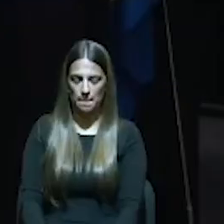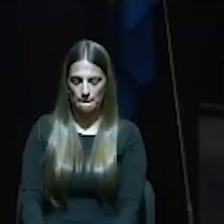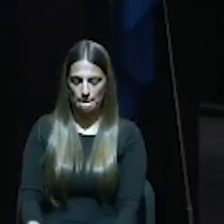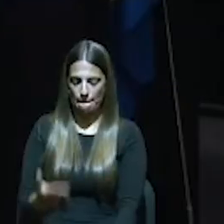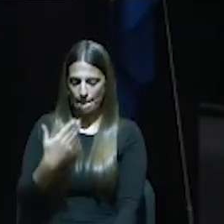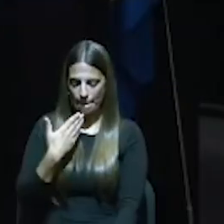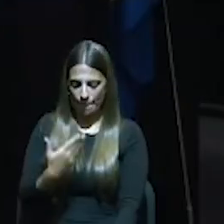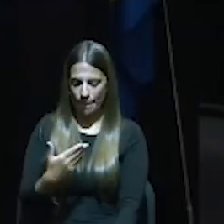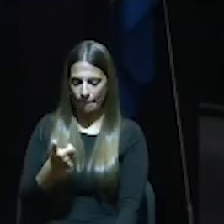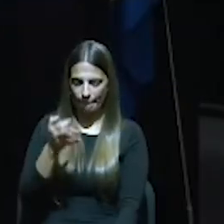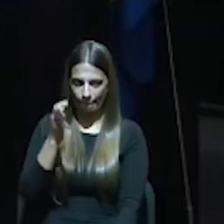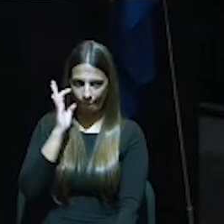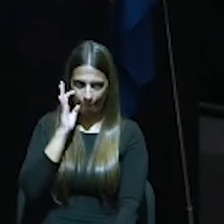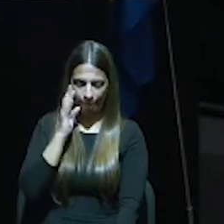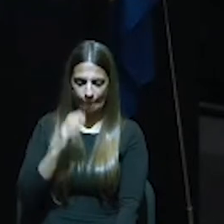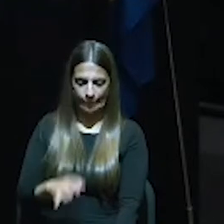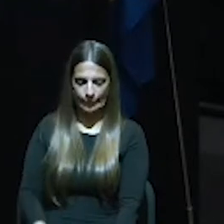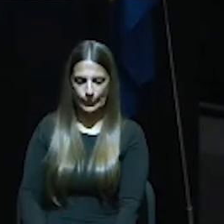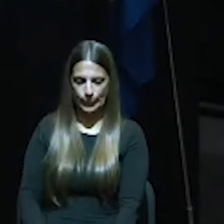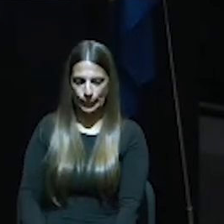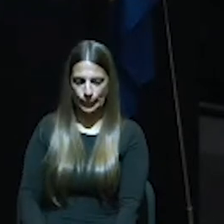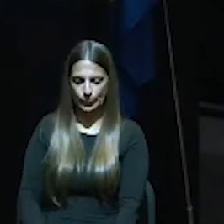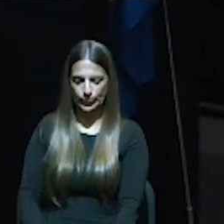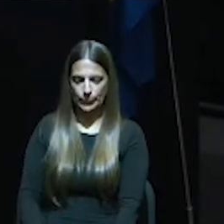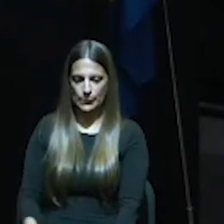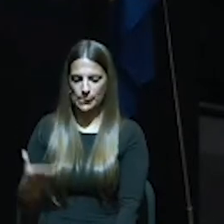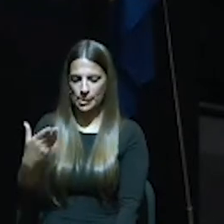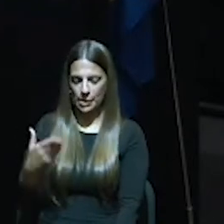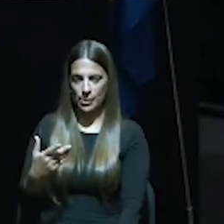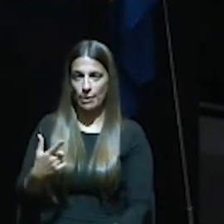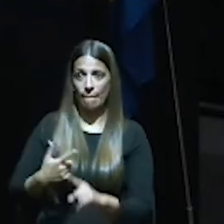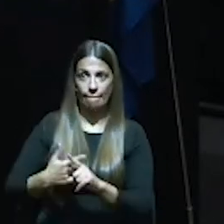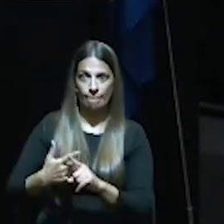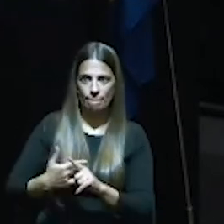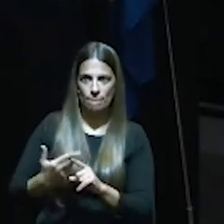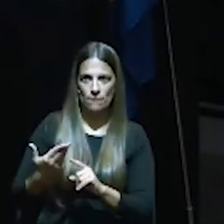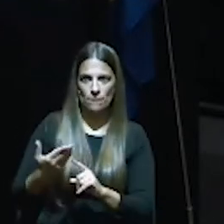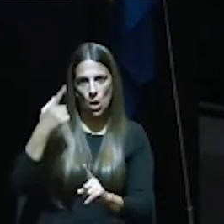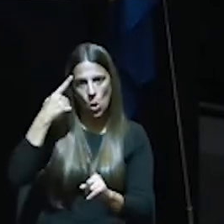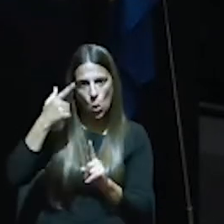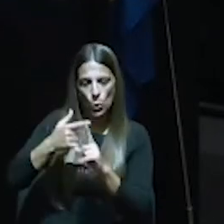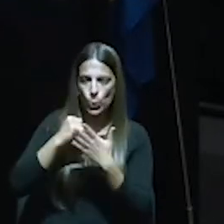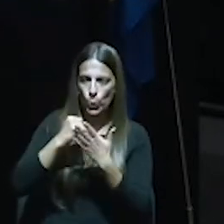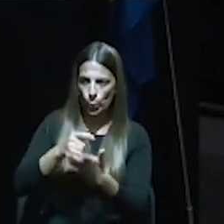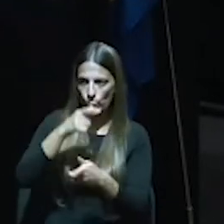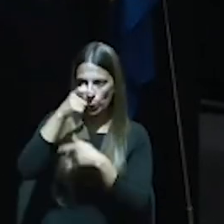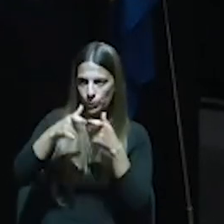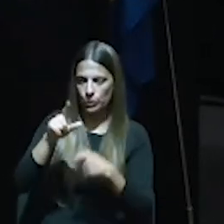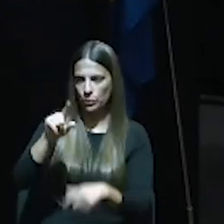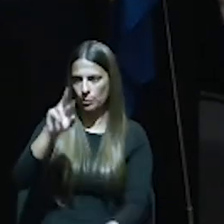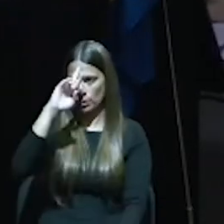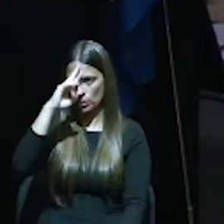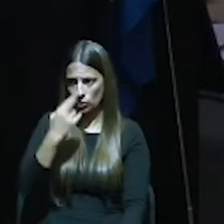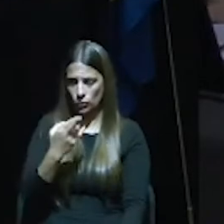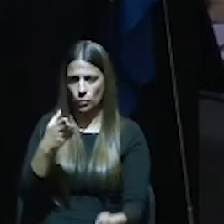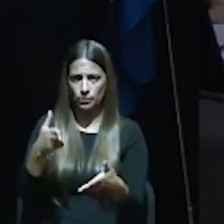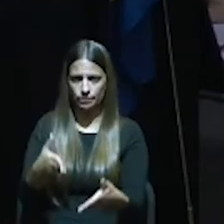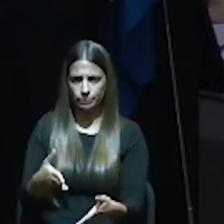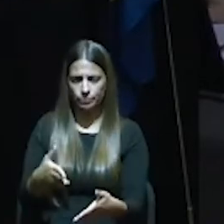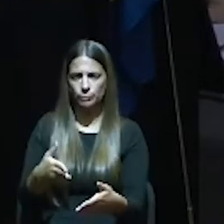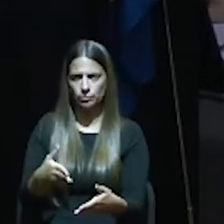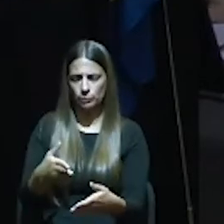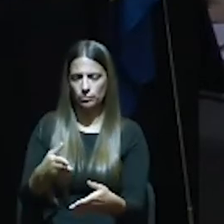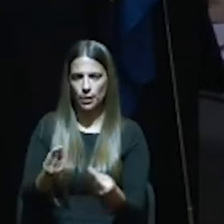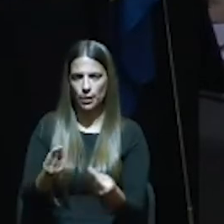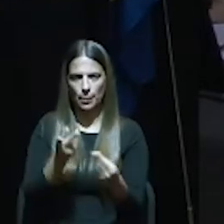Muito obrigada, boa tarde. Esta é a altura para sermos ambiciosos no apoio que é dado às pessoas e no esforço que é feito na necessária transição